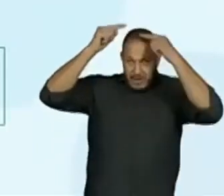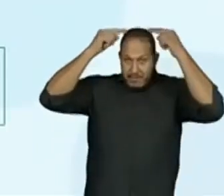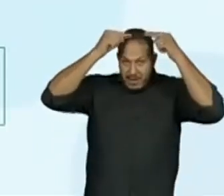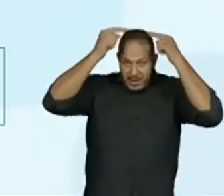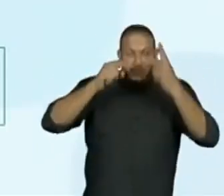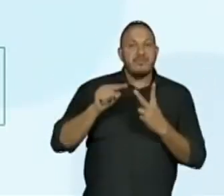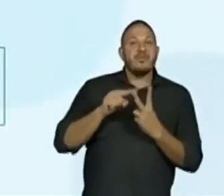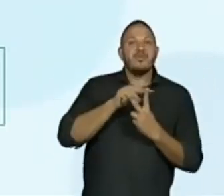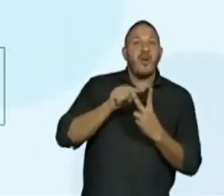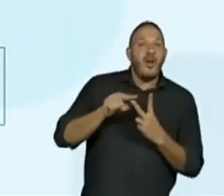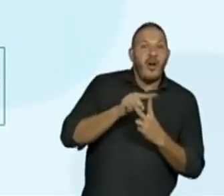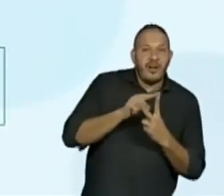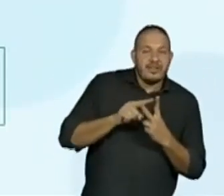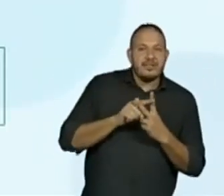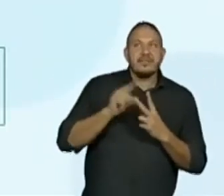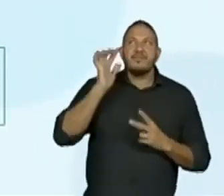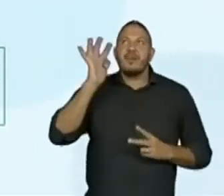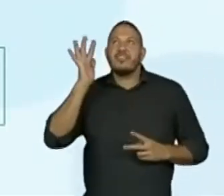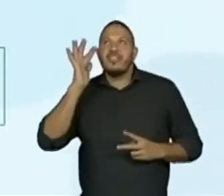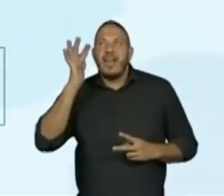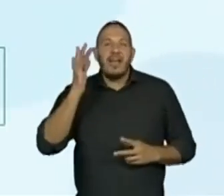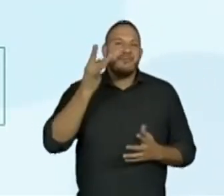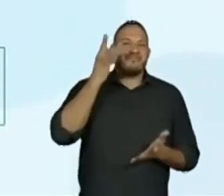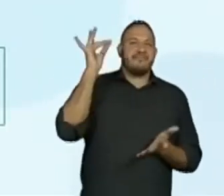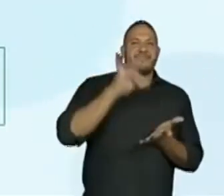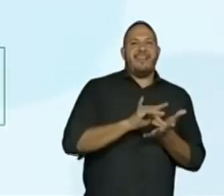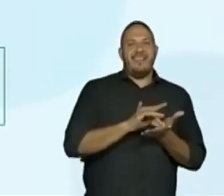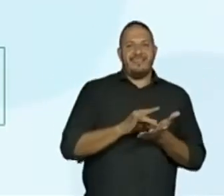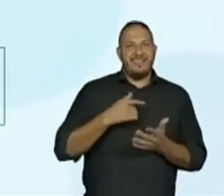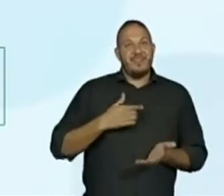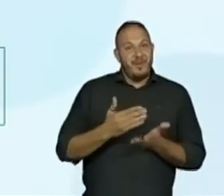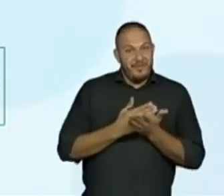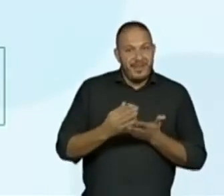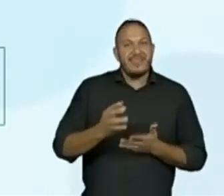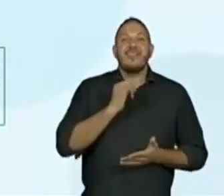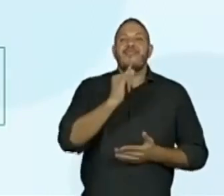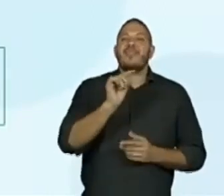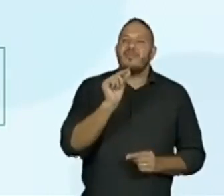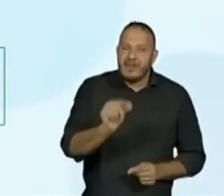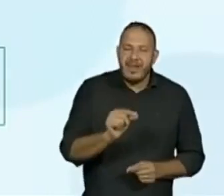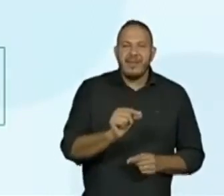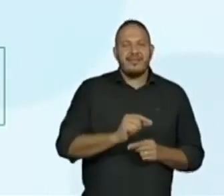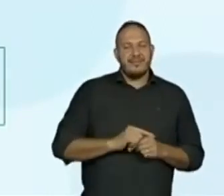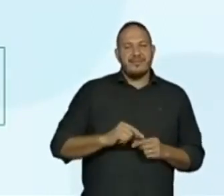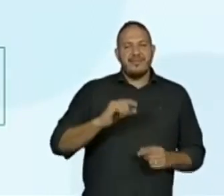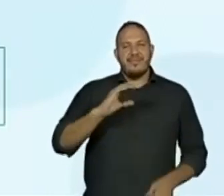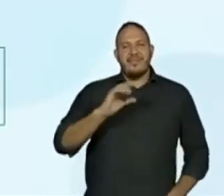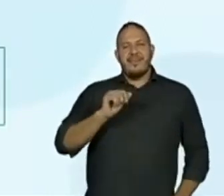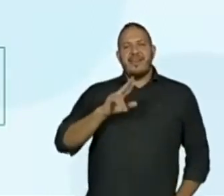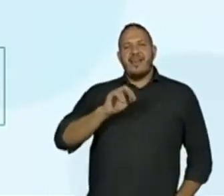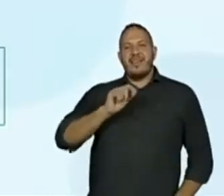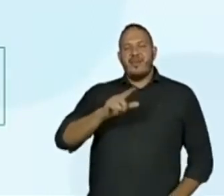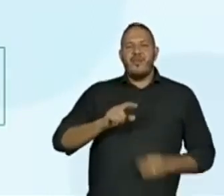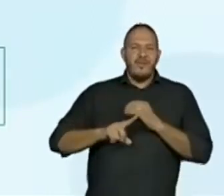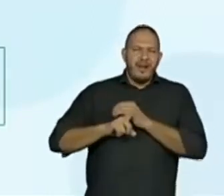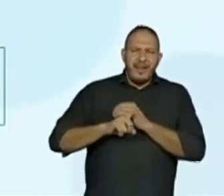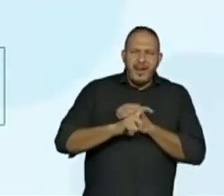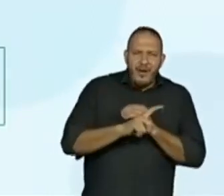imaginário. É o que se tem aqui. Ele começa falando do caracol e termina revelando